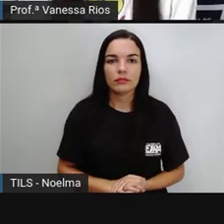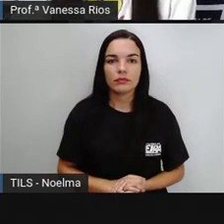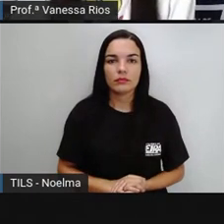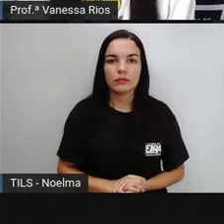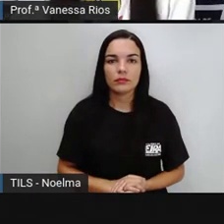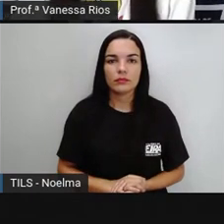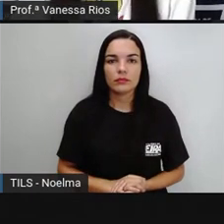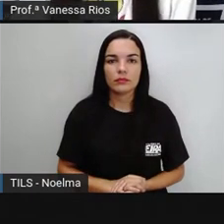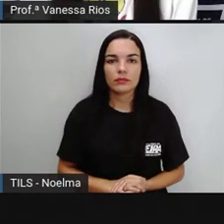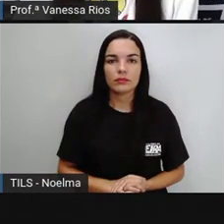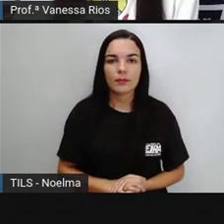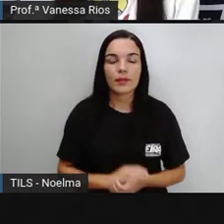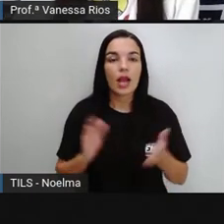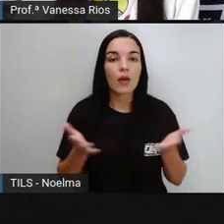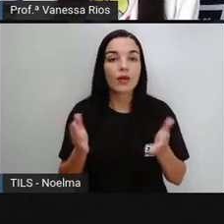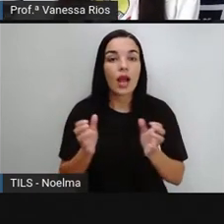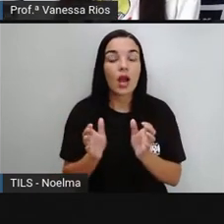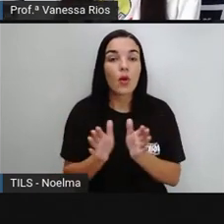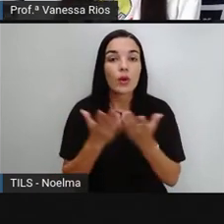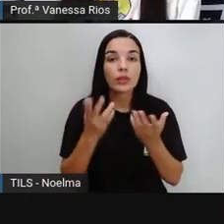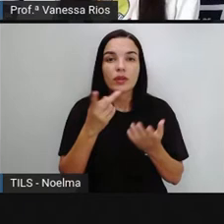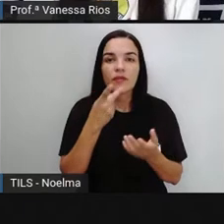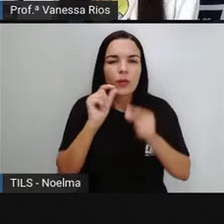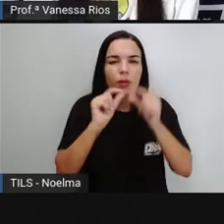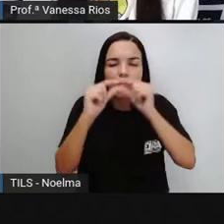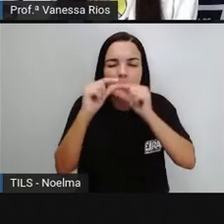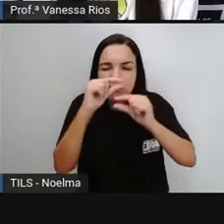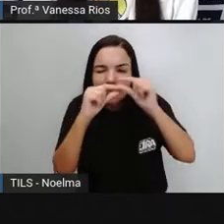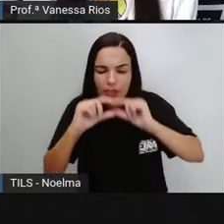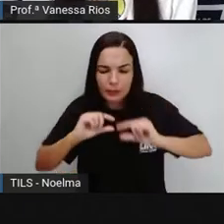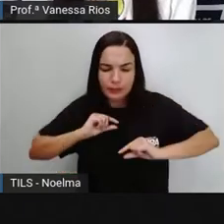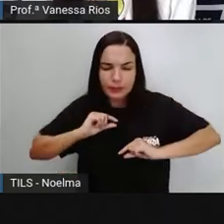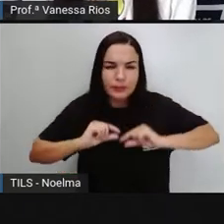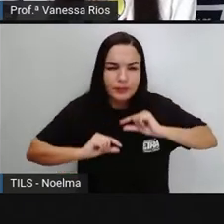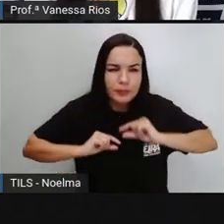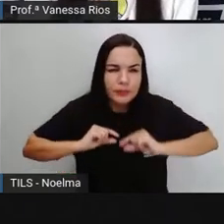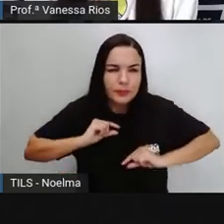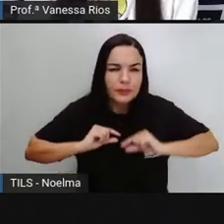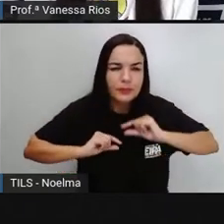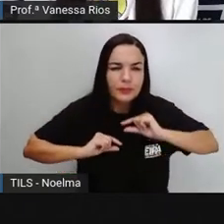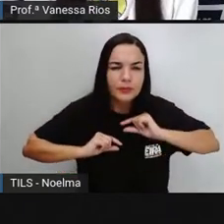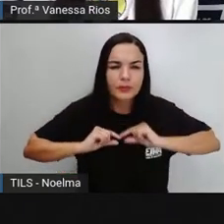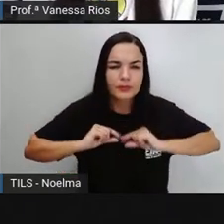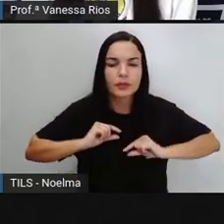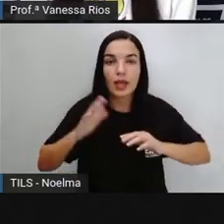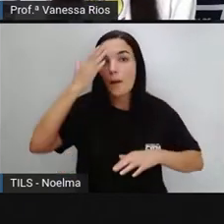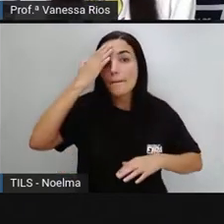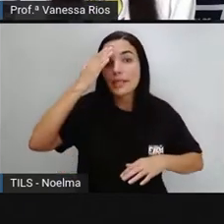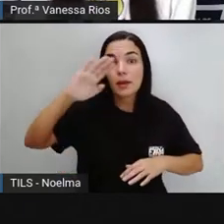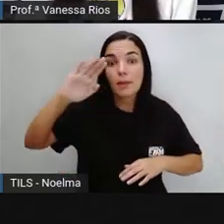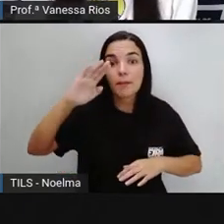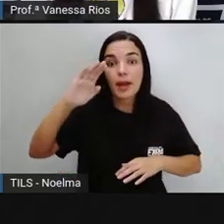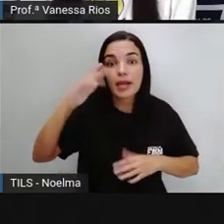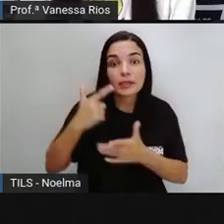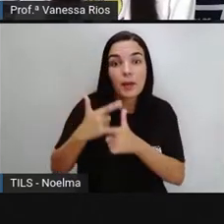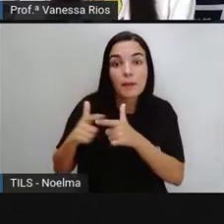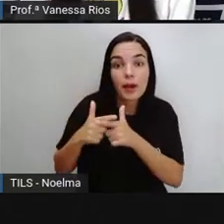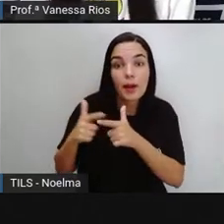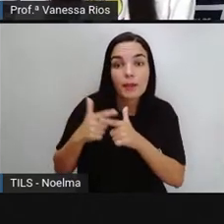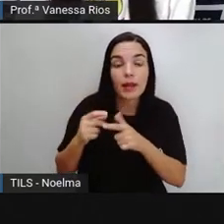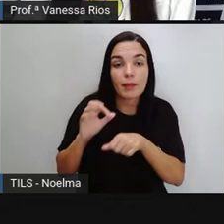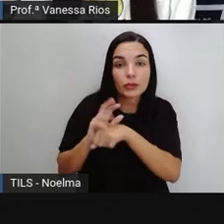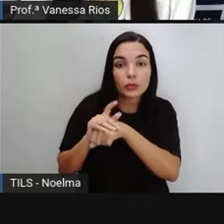E aí, quando a gente fala em micro-organismos, e lembra aí que os principais causadores das